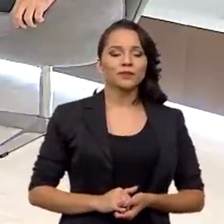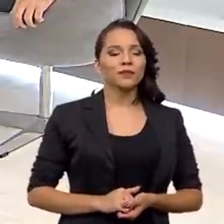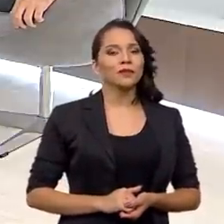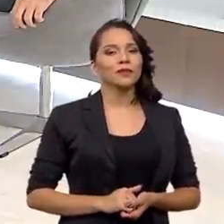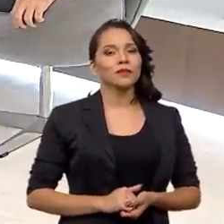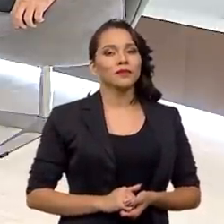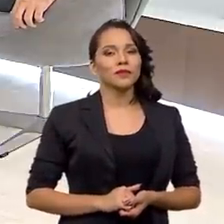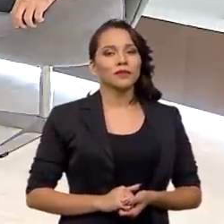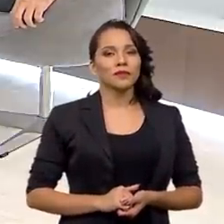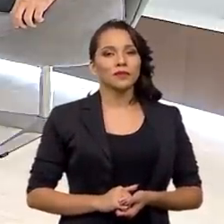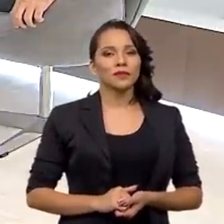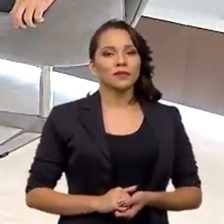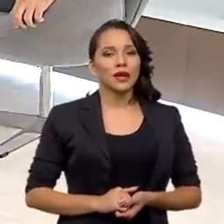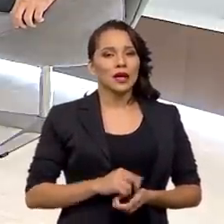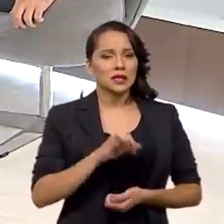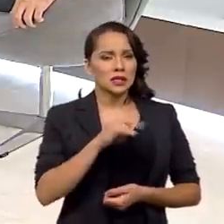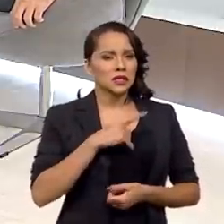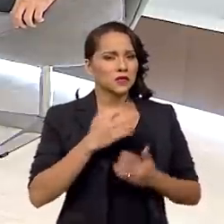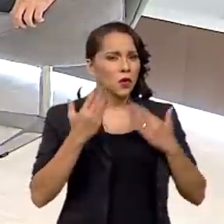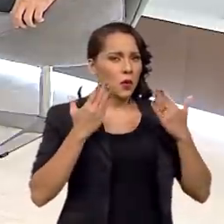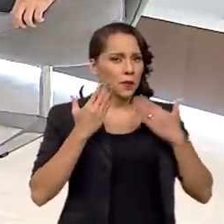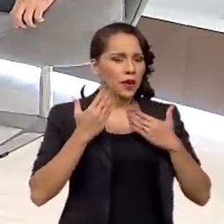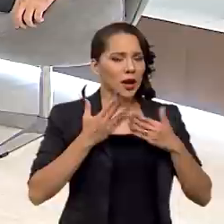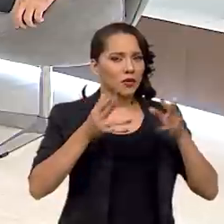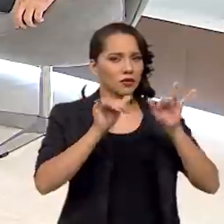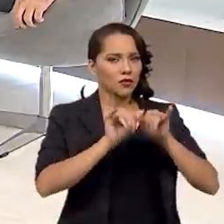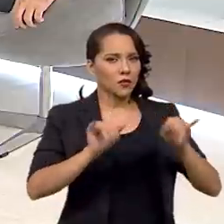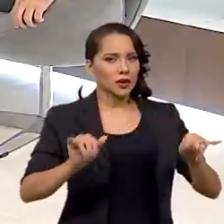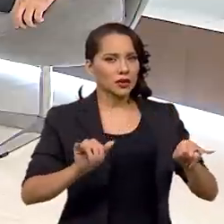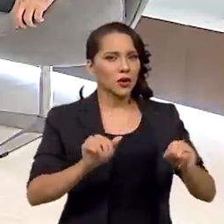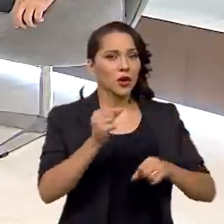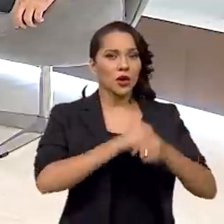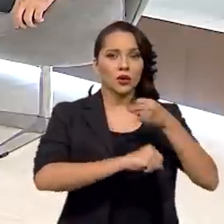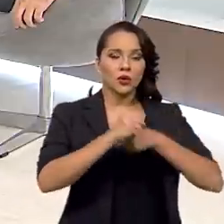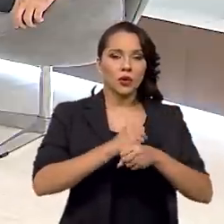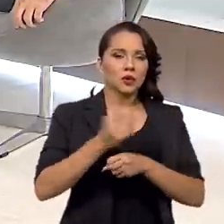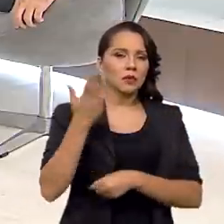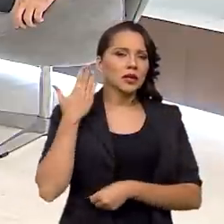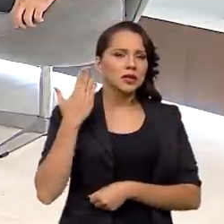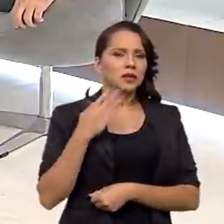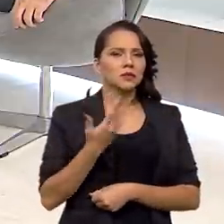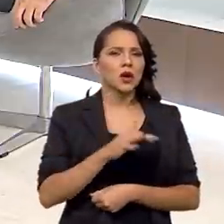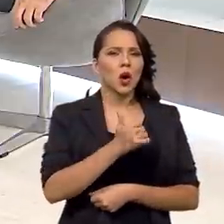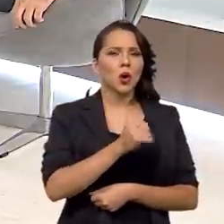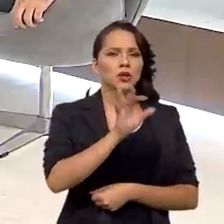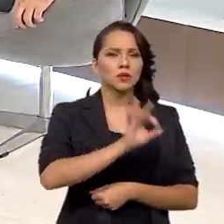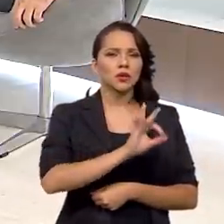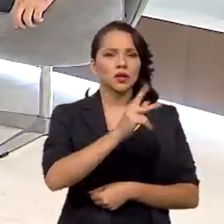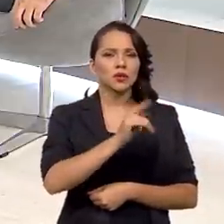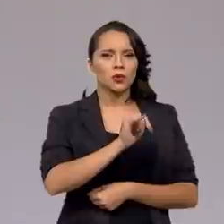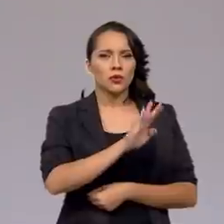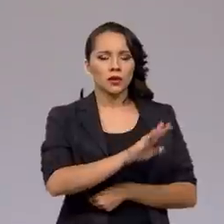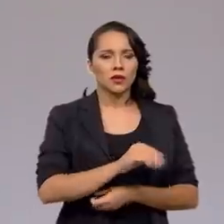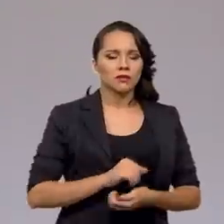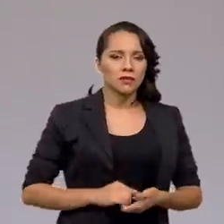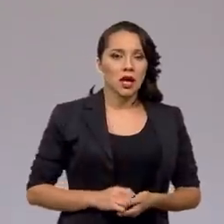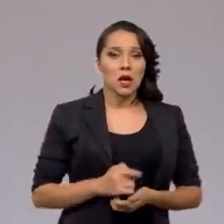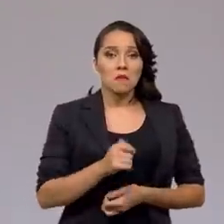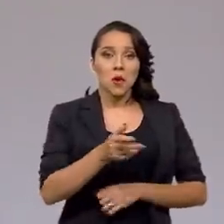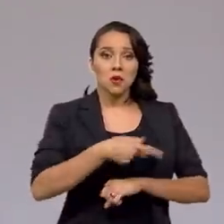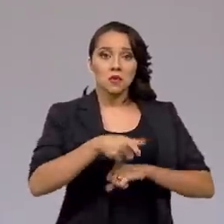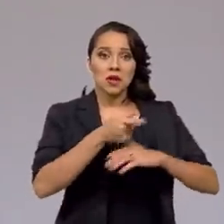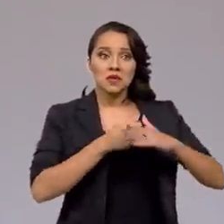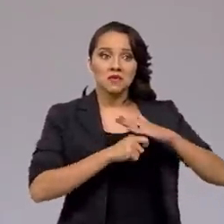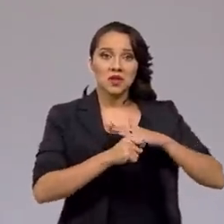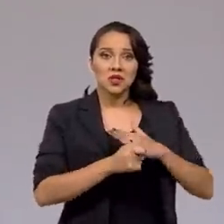que nós, se formos comparar com o dado do ano passado, seria 11% do PIB. Quer dizer, poucos países